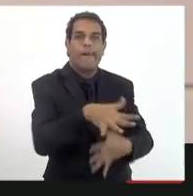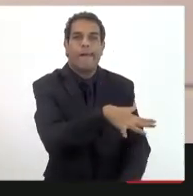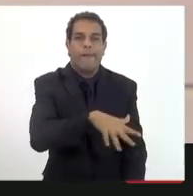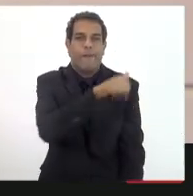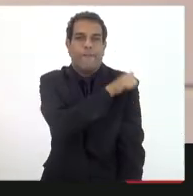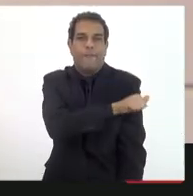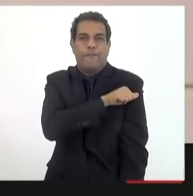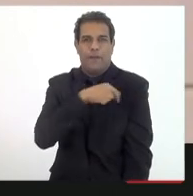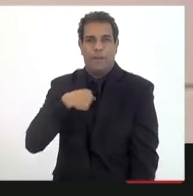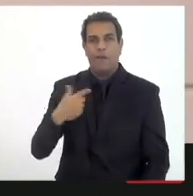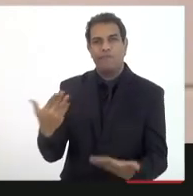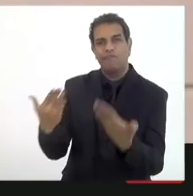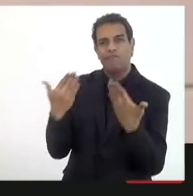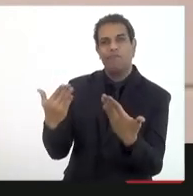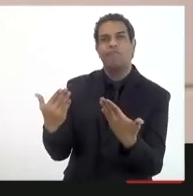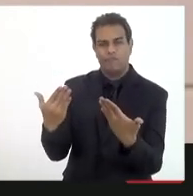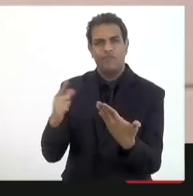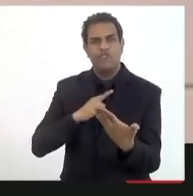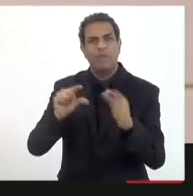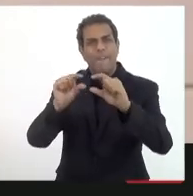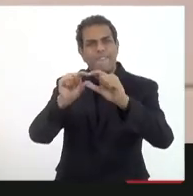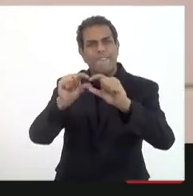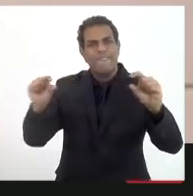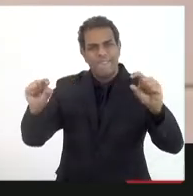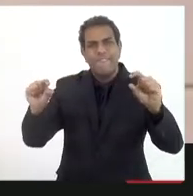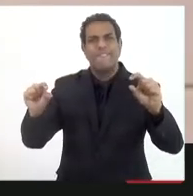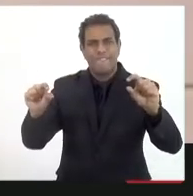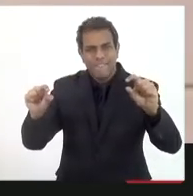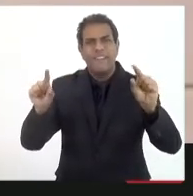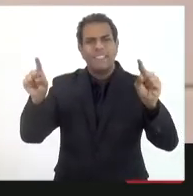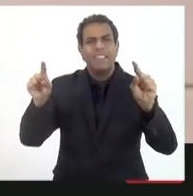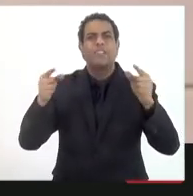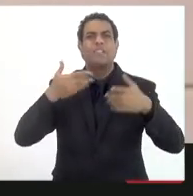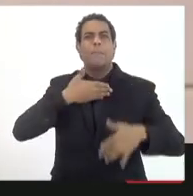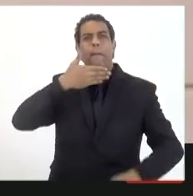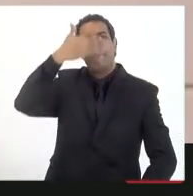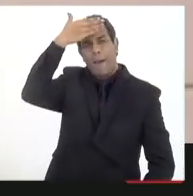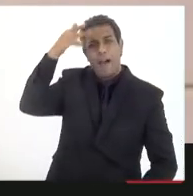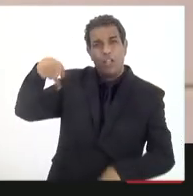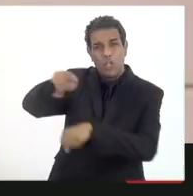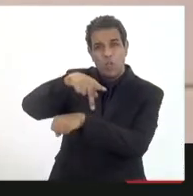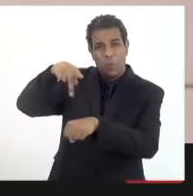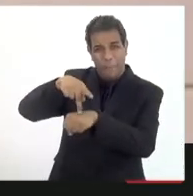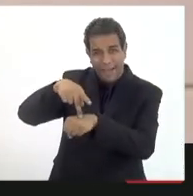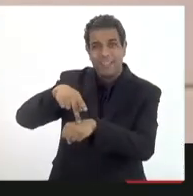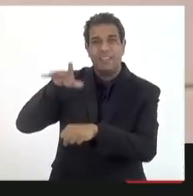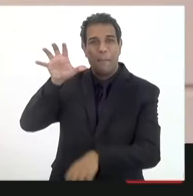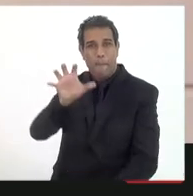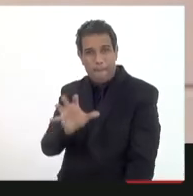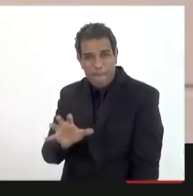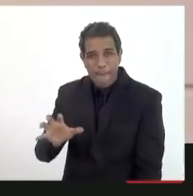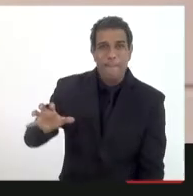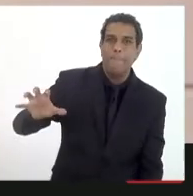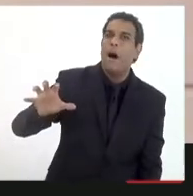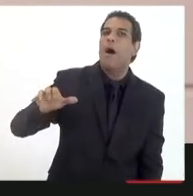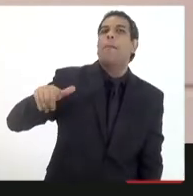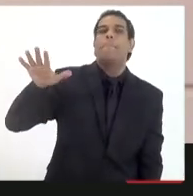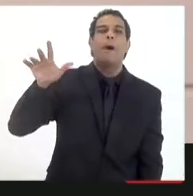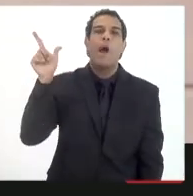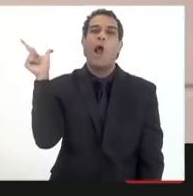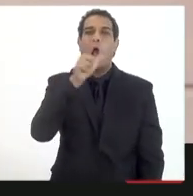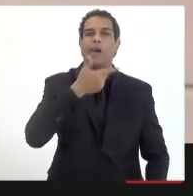recentemente com a frase de um sheik árabe de um dos países dos maiores